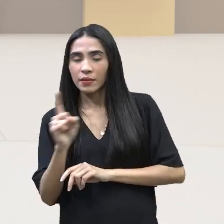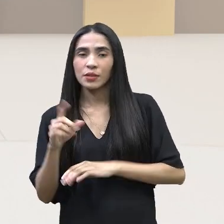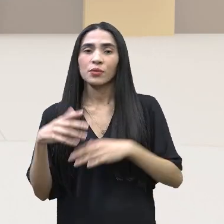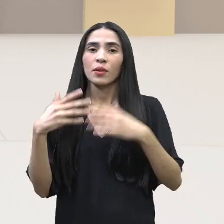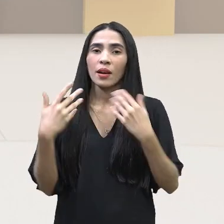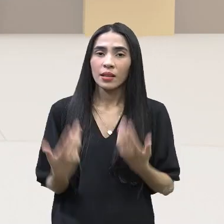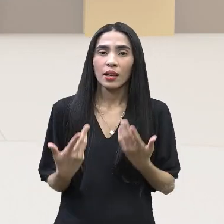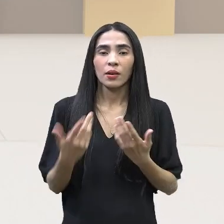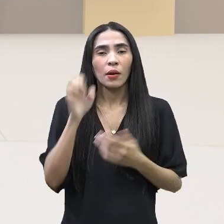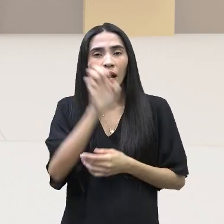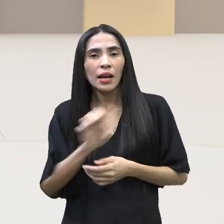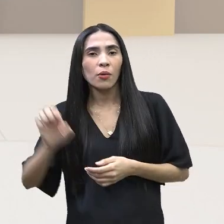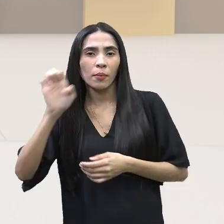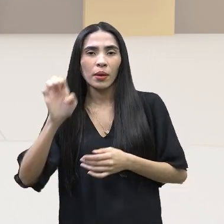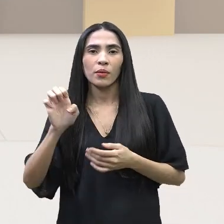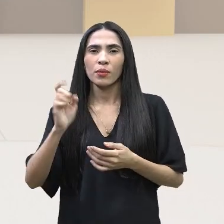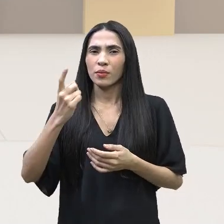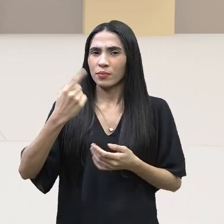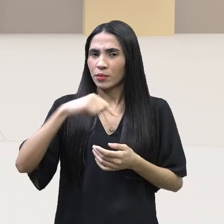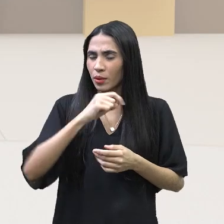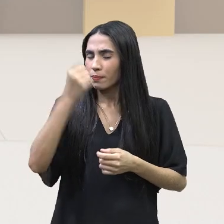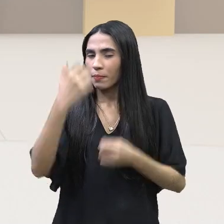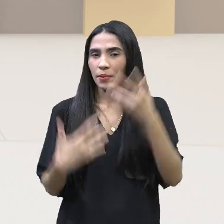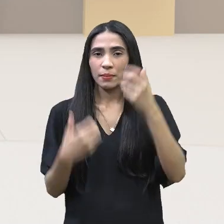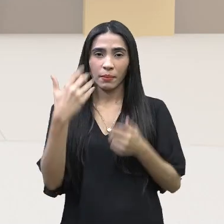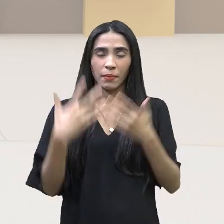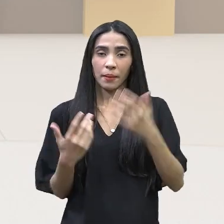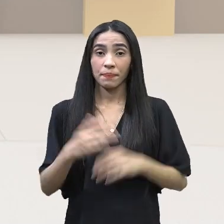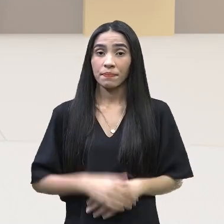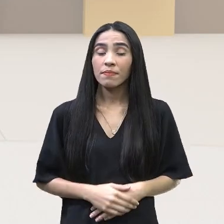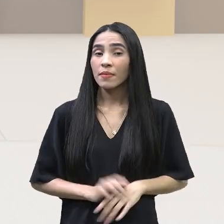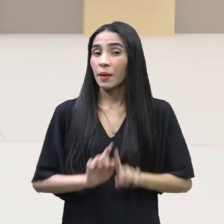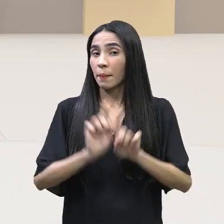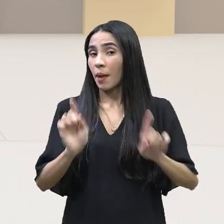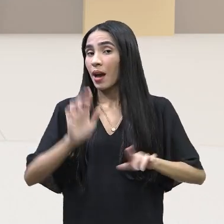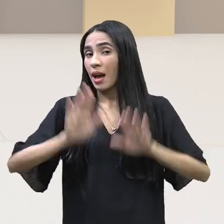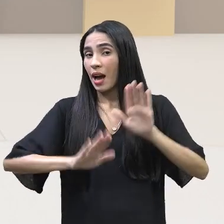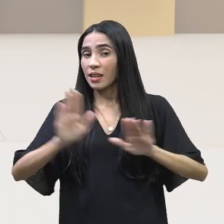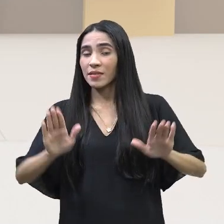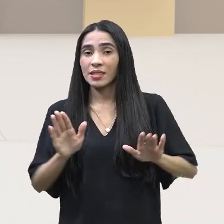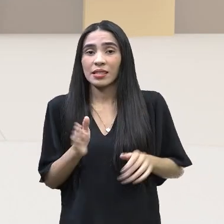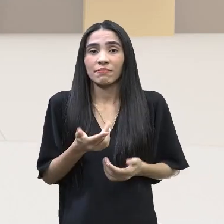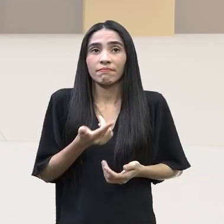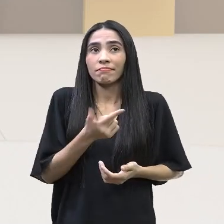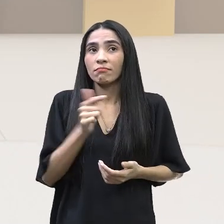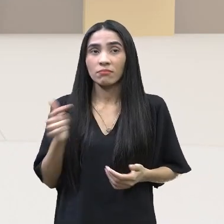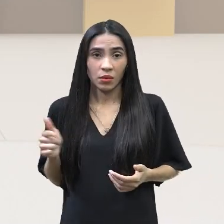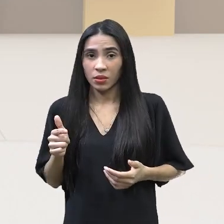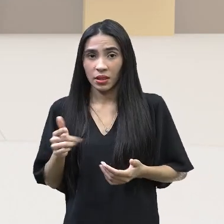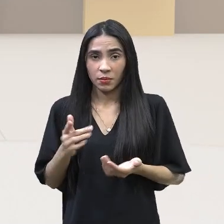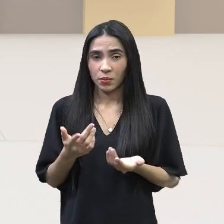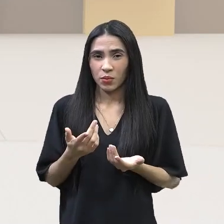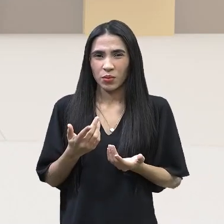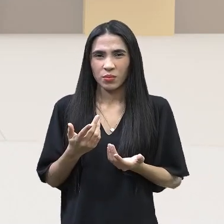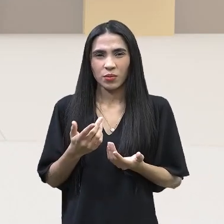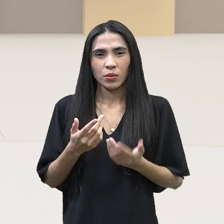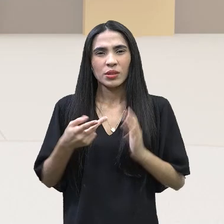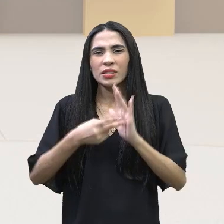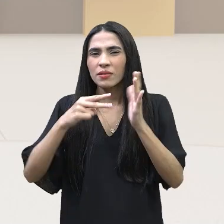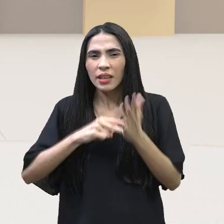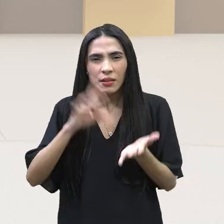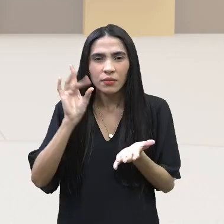Então, do europeu, do... Nós falamos de tudo isso daí. Só que muitas vezes nós não temos a real ideia